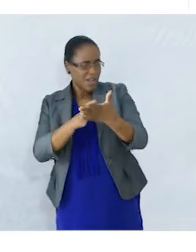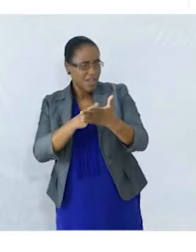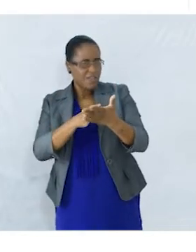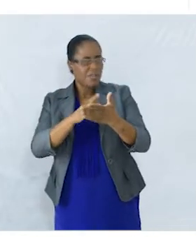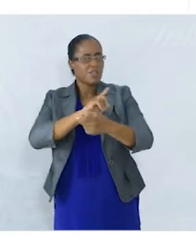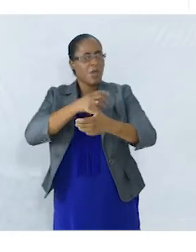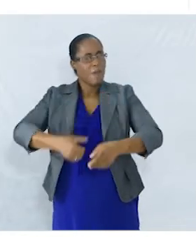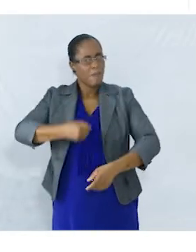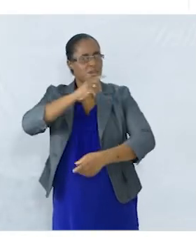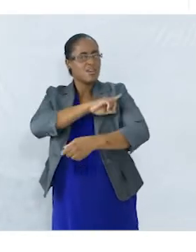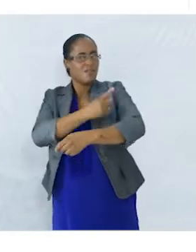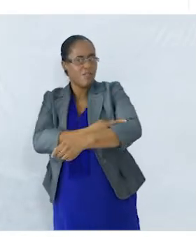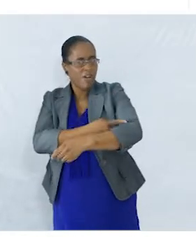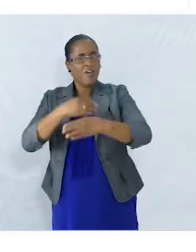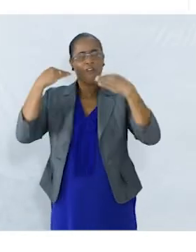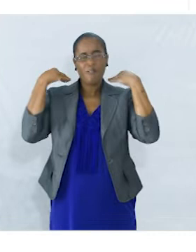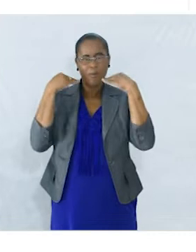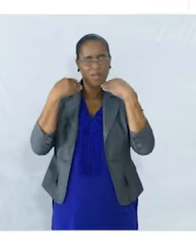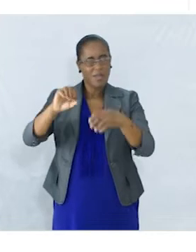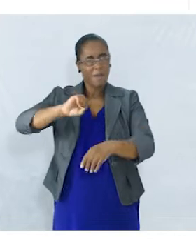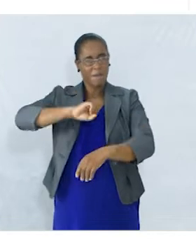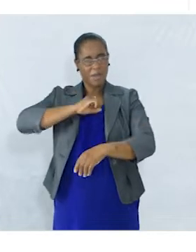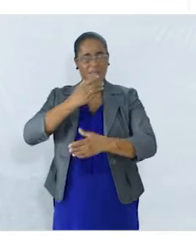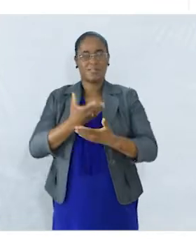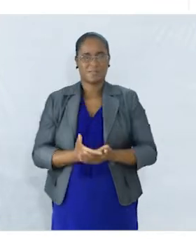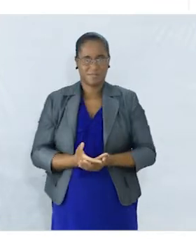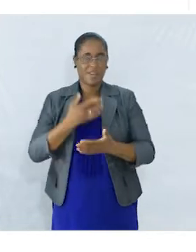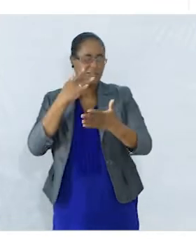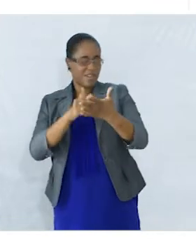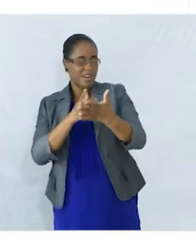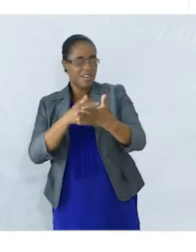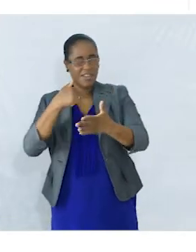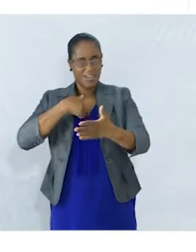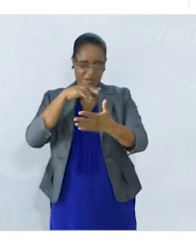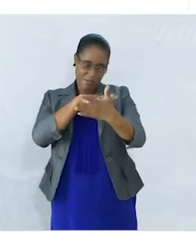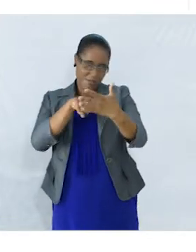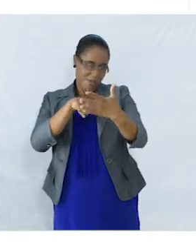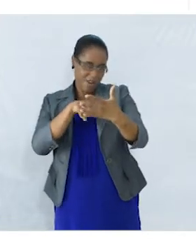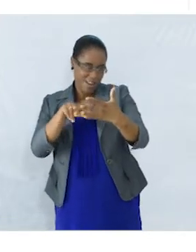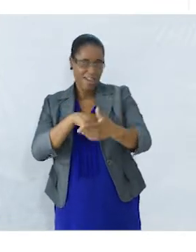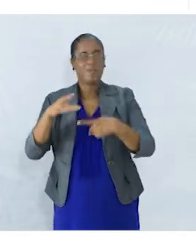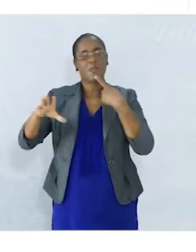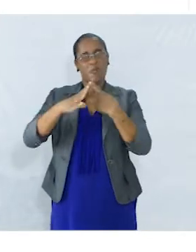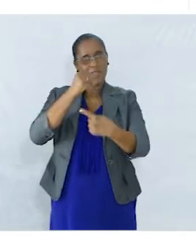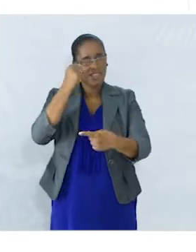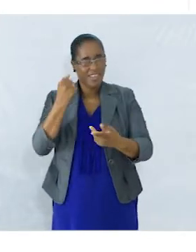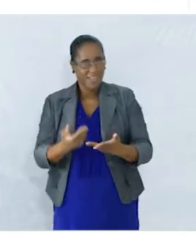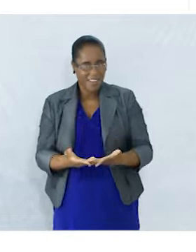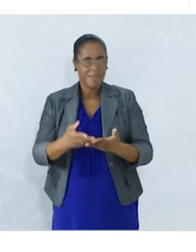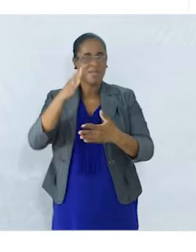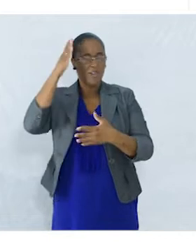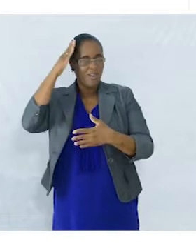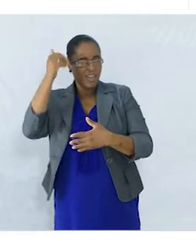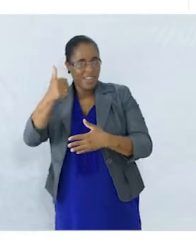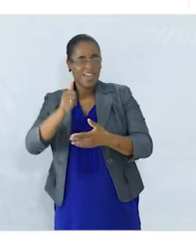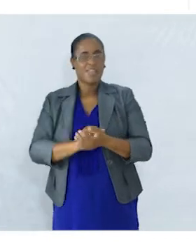livro é uma passaporte para a minha formação O livro eu vou ler Para o me